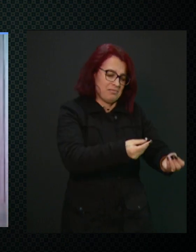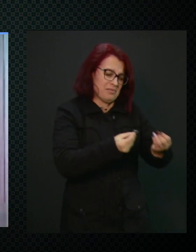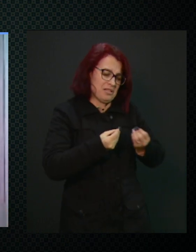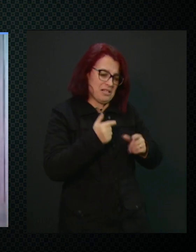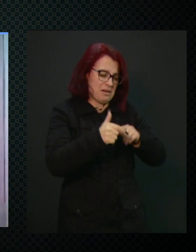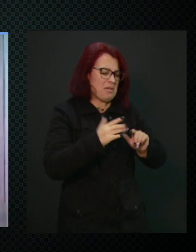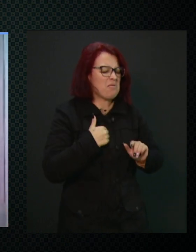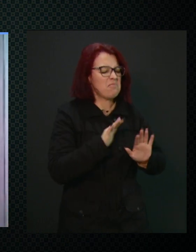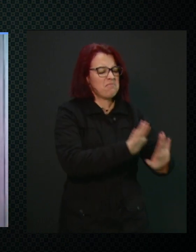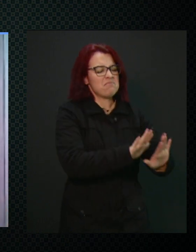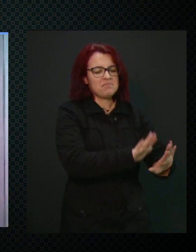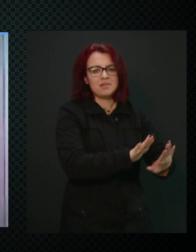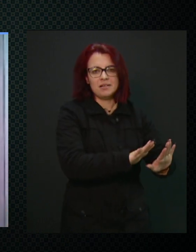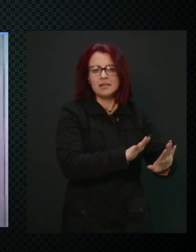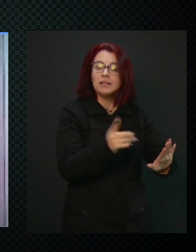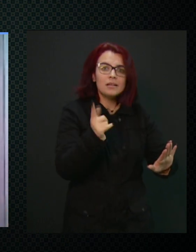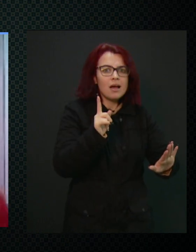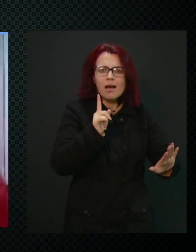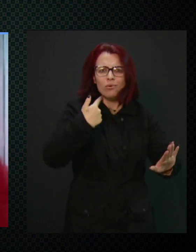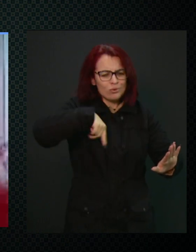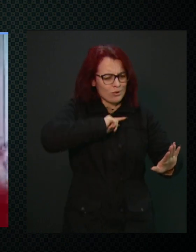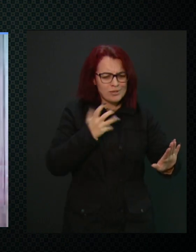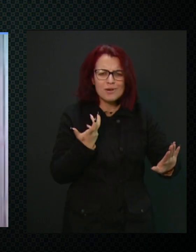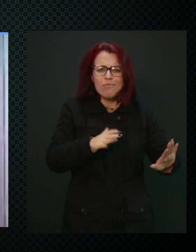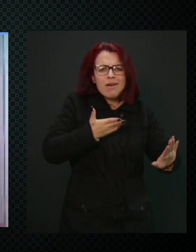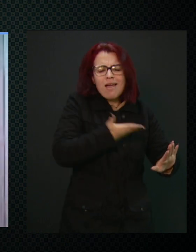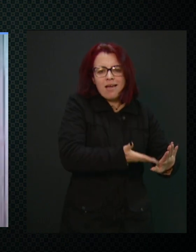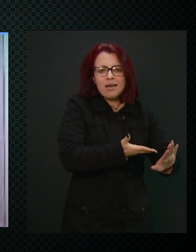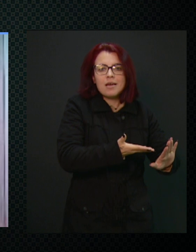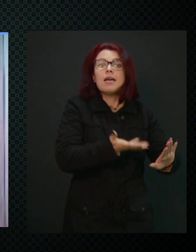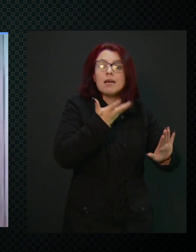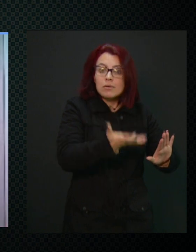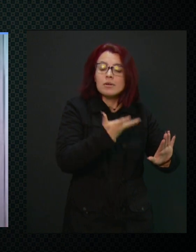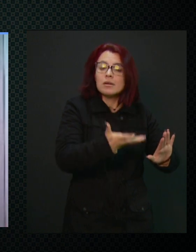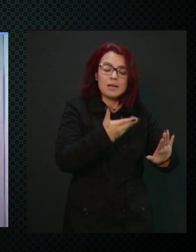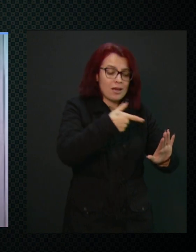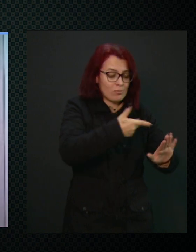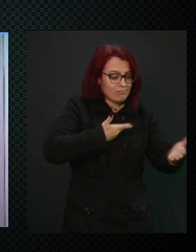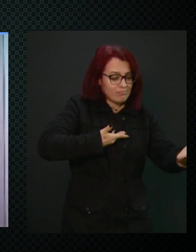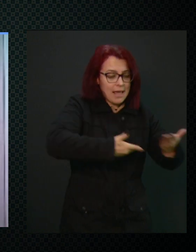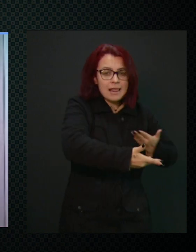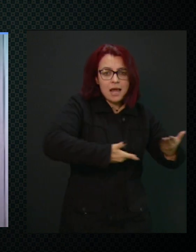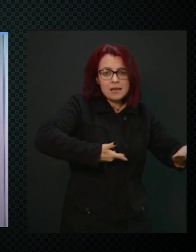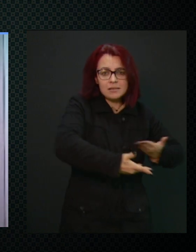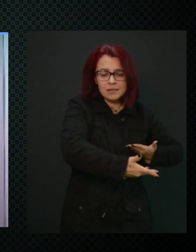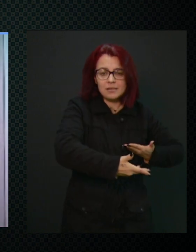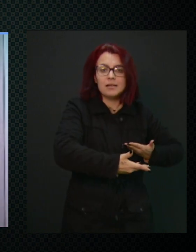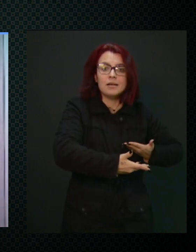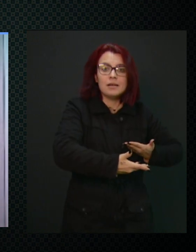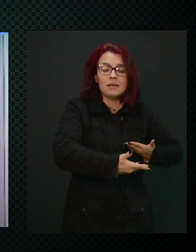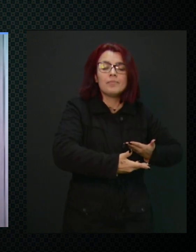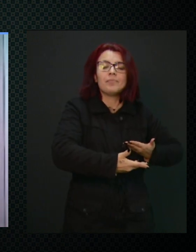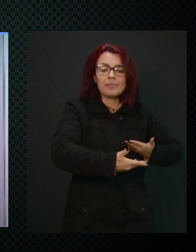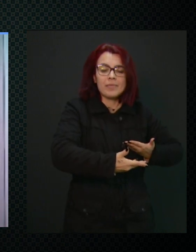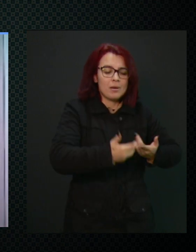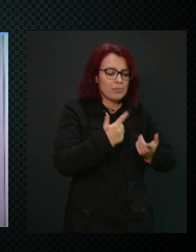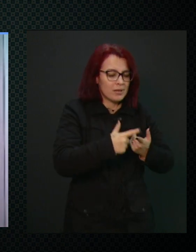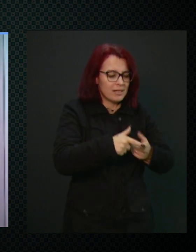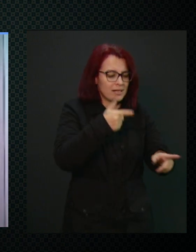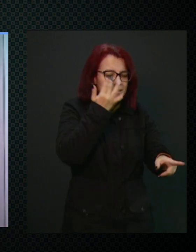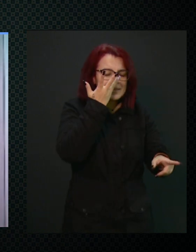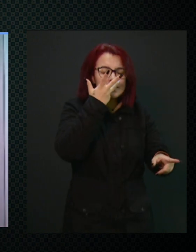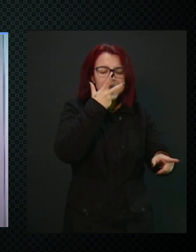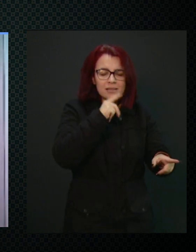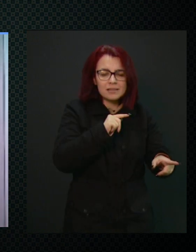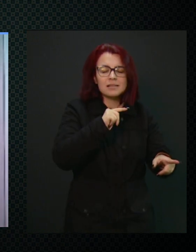põe, ela fica, mas nós não queremos isso. Nós queremos uma criança que interaja, porque para essa criança que está latente